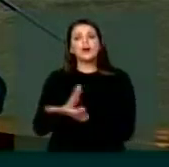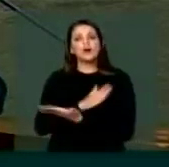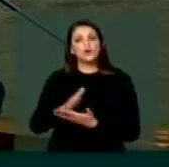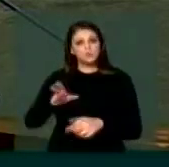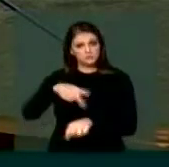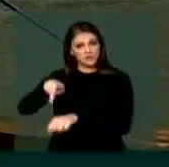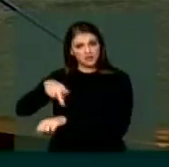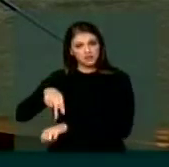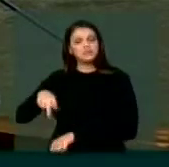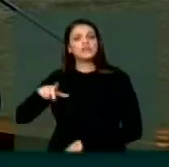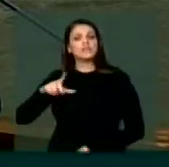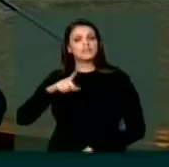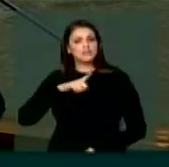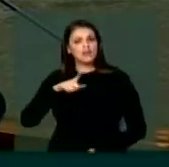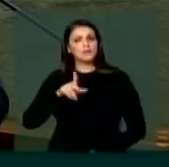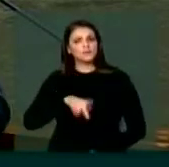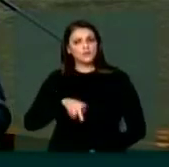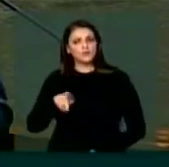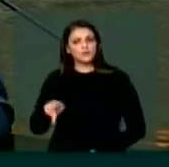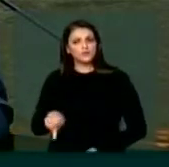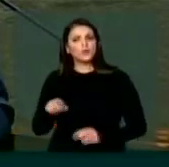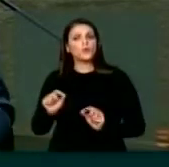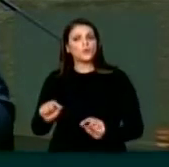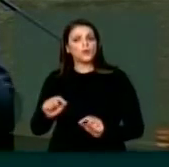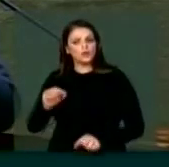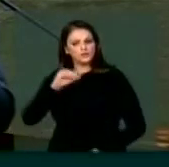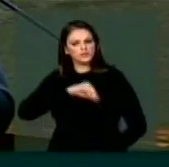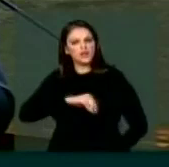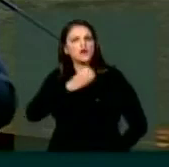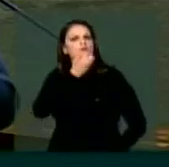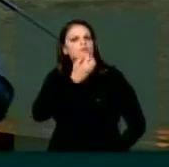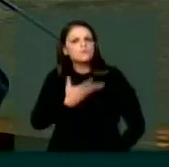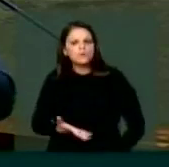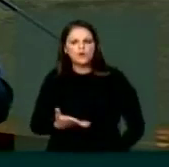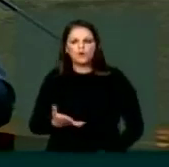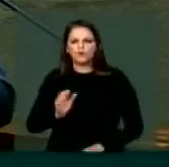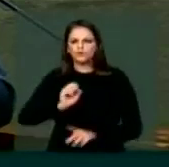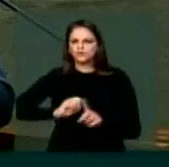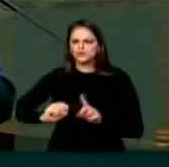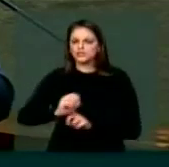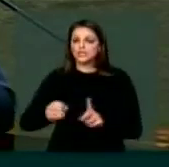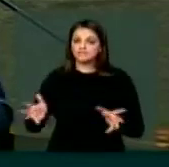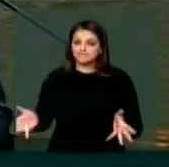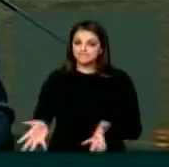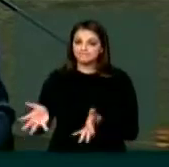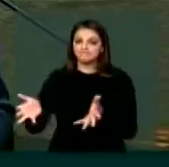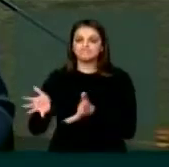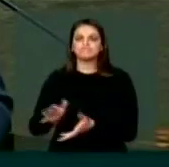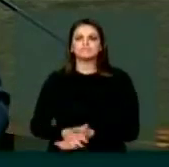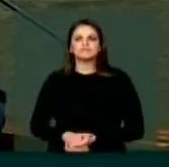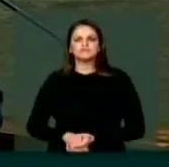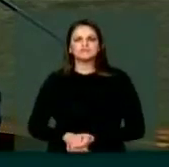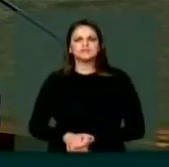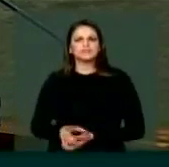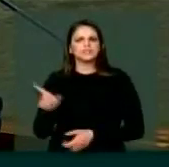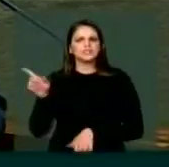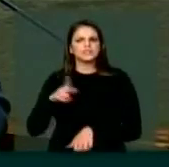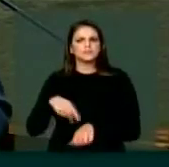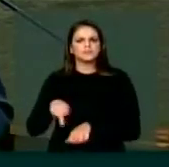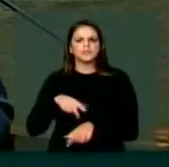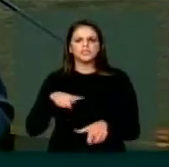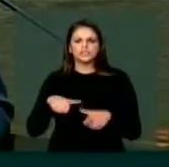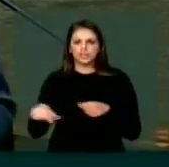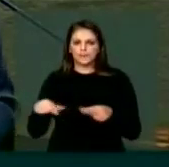professora e o professor são, de fato, muito valorizados. Dizem que, eu já li isso em algum lugar, que no Japão, a única